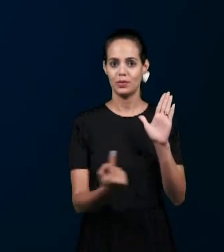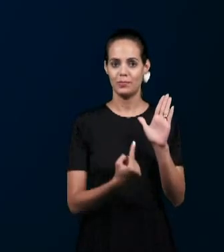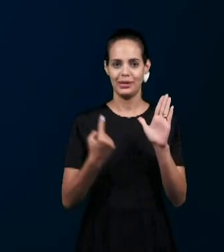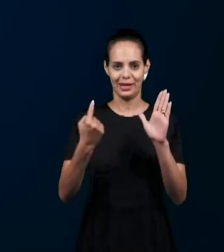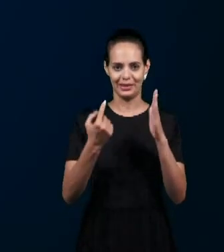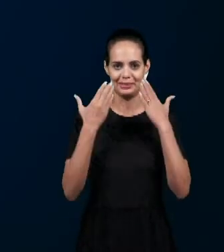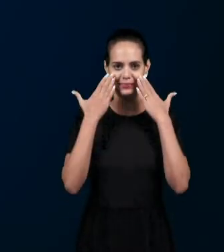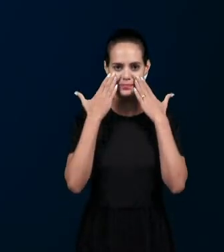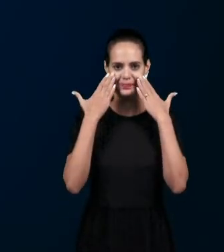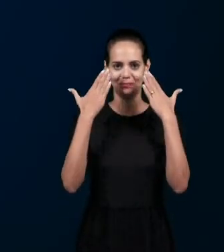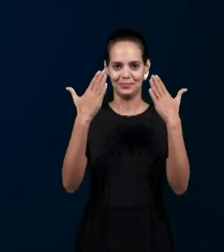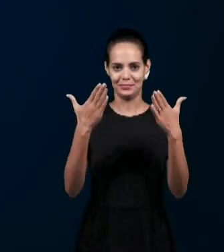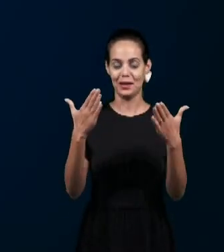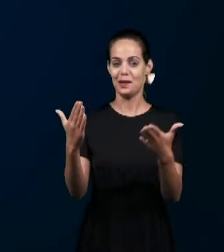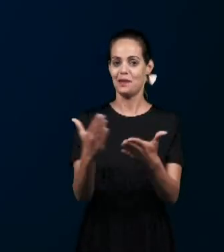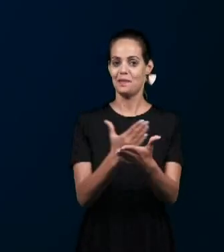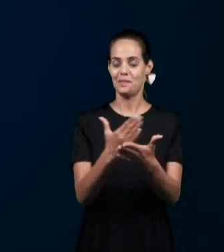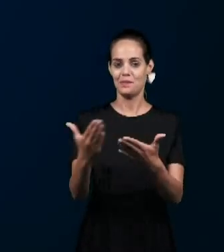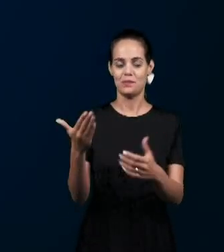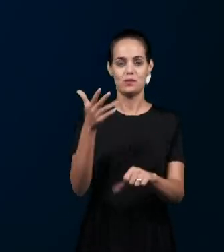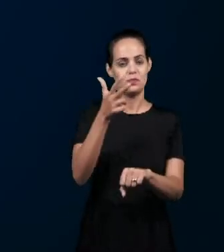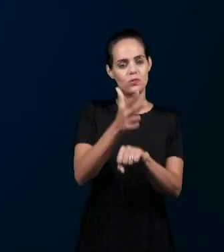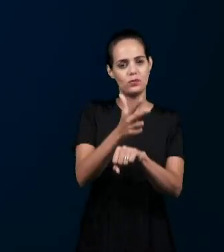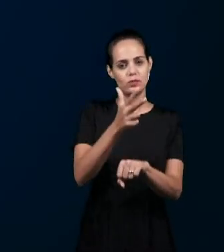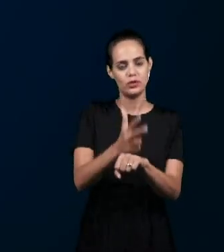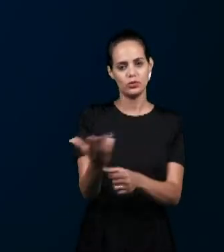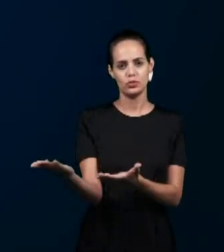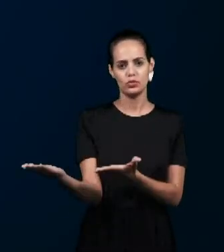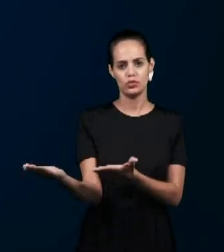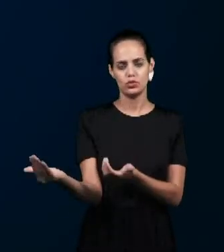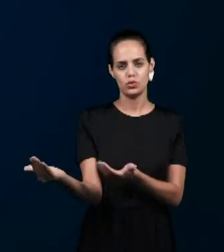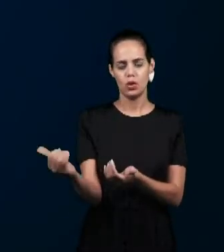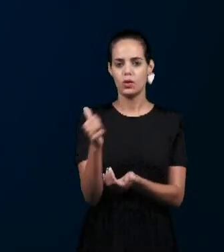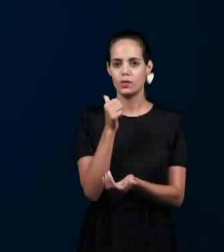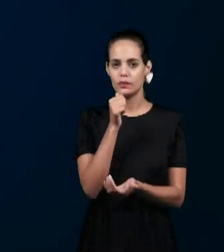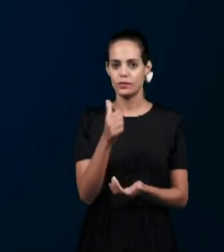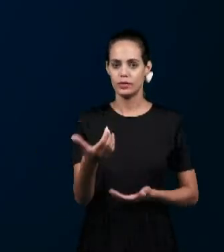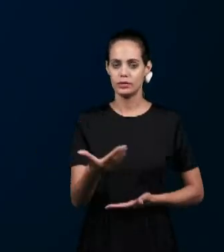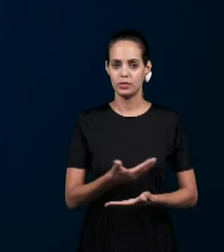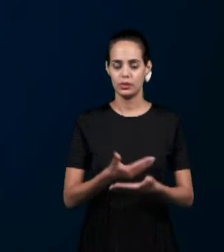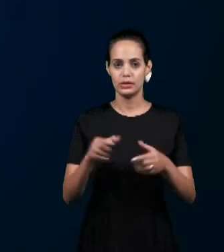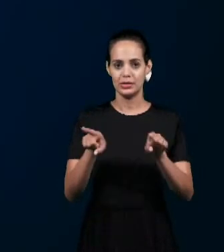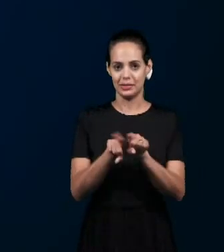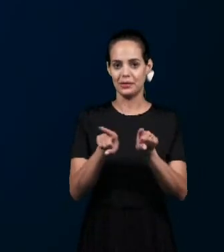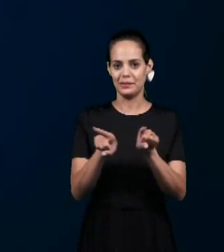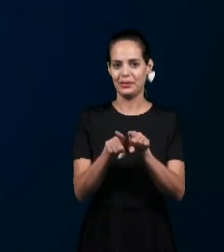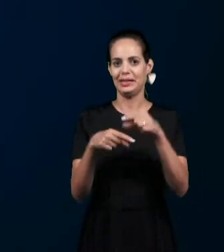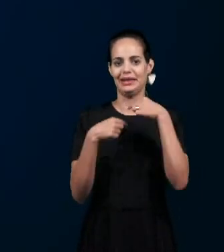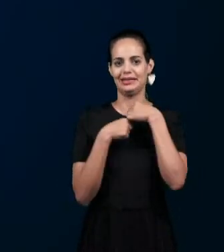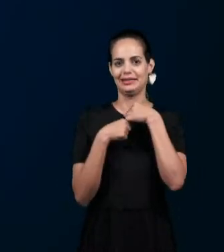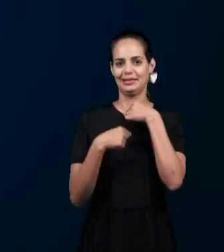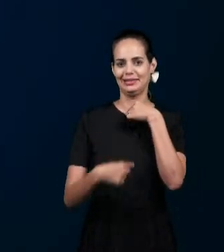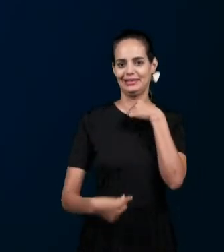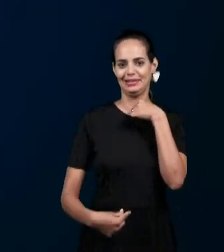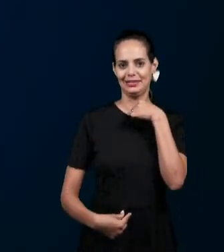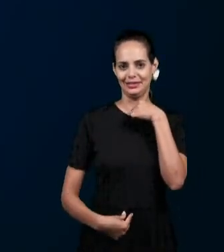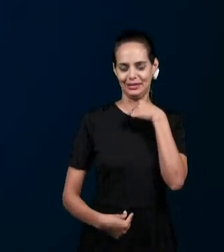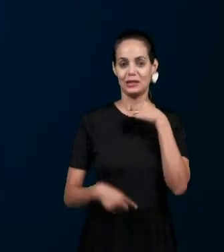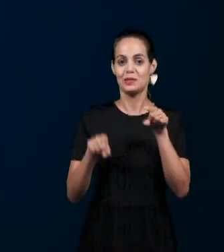que foram enviados por jovens, por senhoras E por obreiros respondendo as perguntas E também